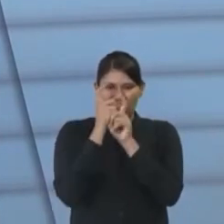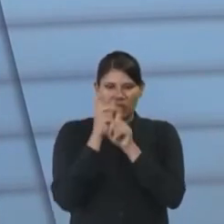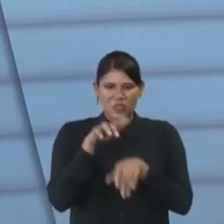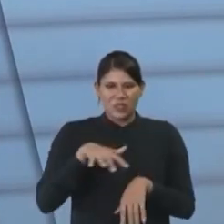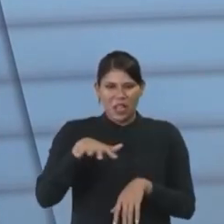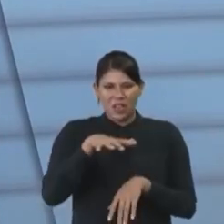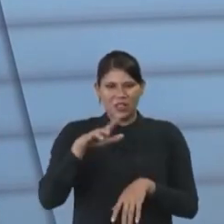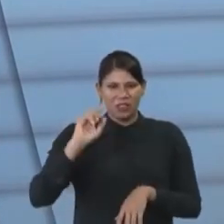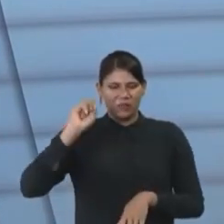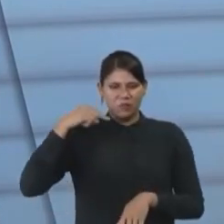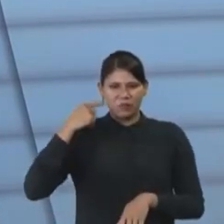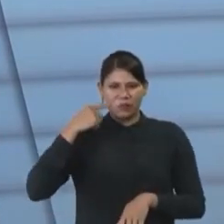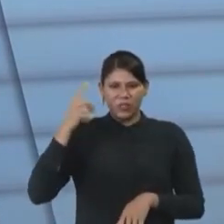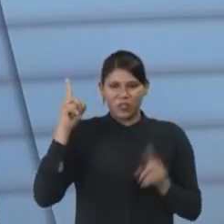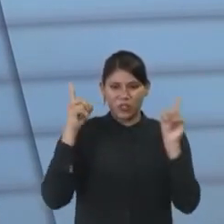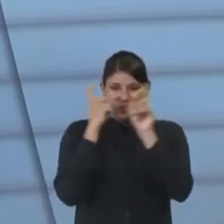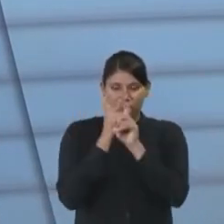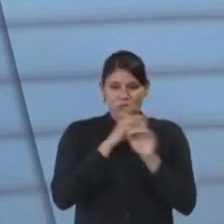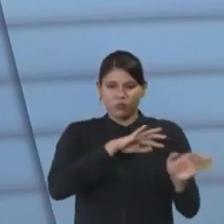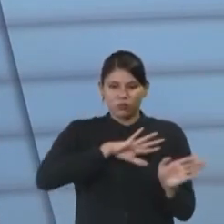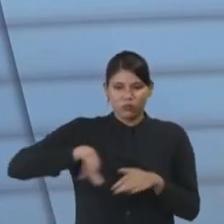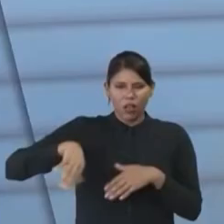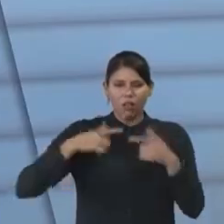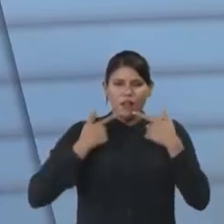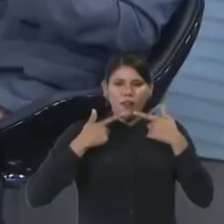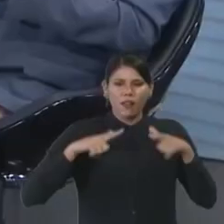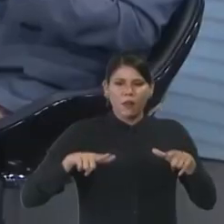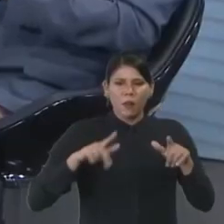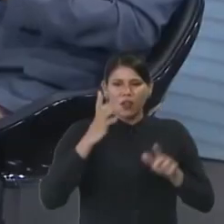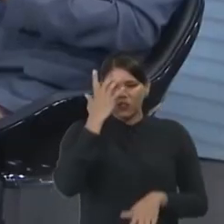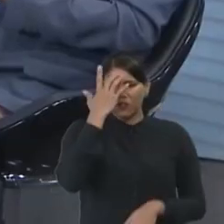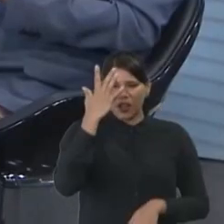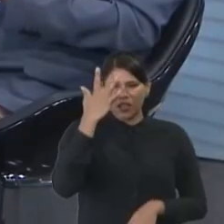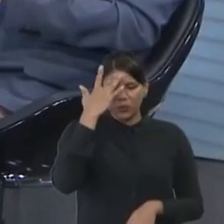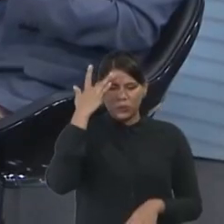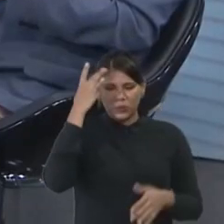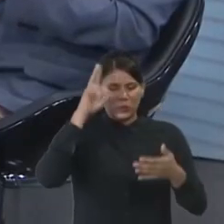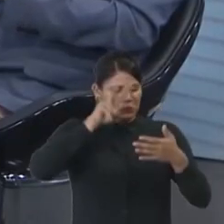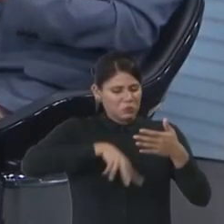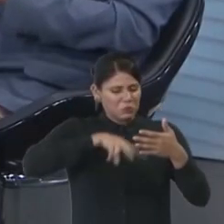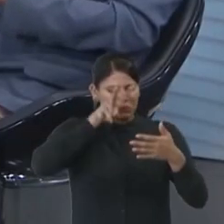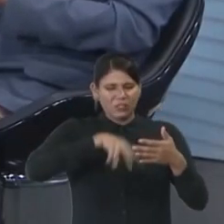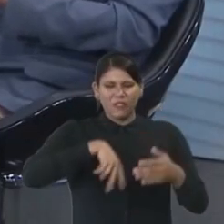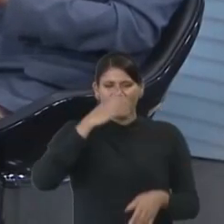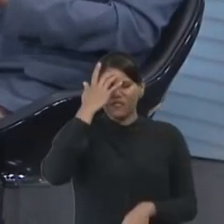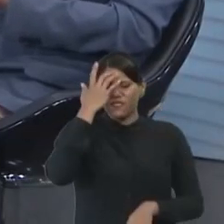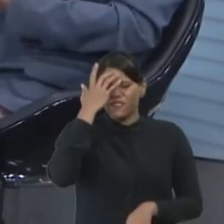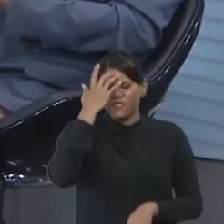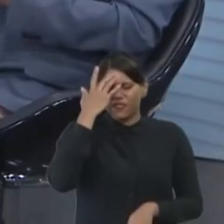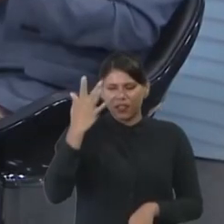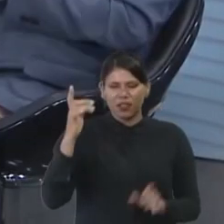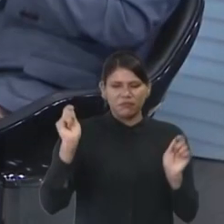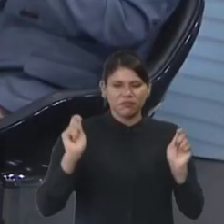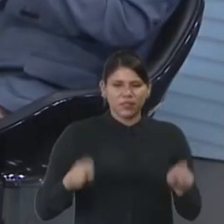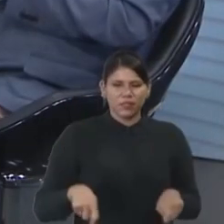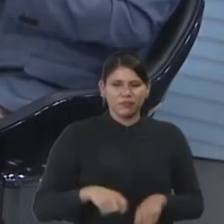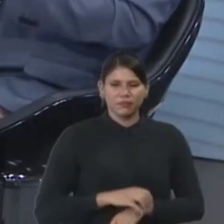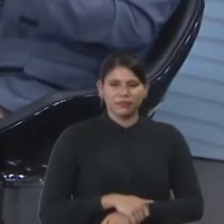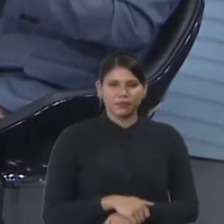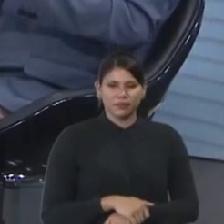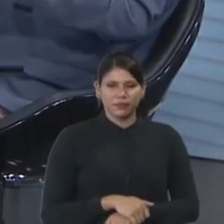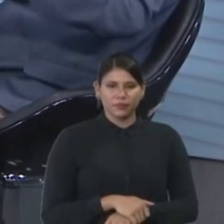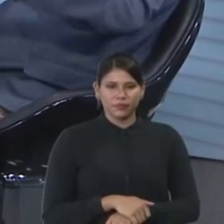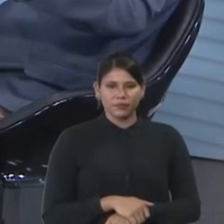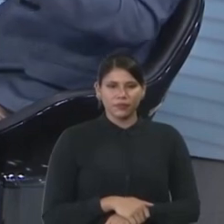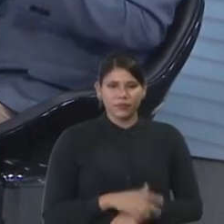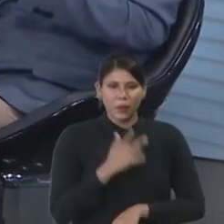Legal. E aí ficou bom. Ficou muito, muito agradável a leitura. Fácil de compreensão. Ficou como